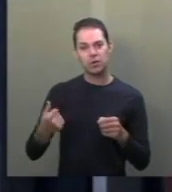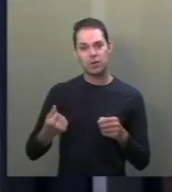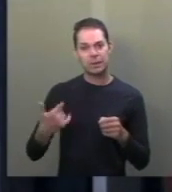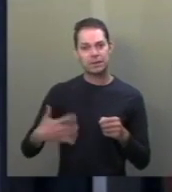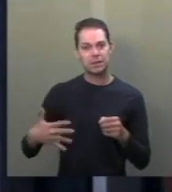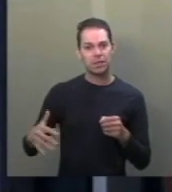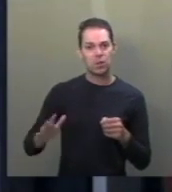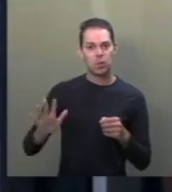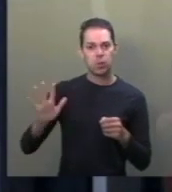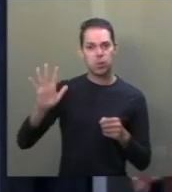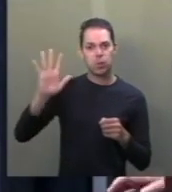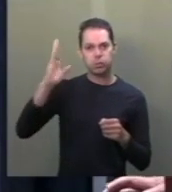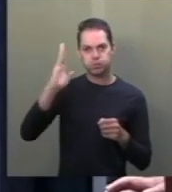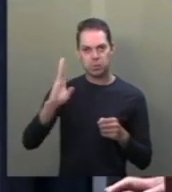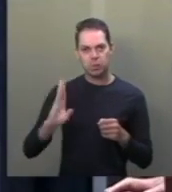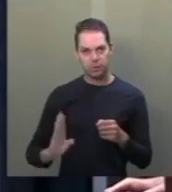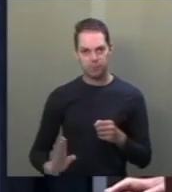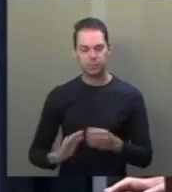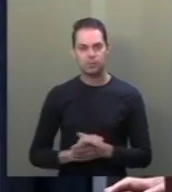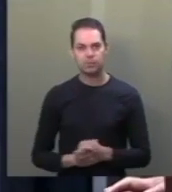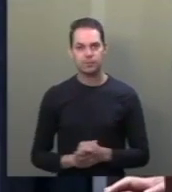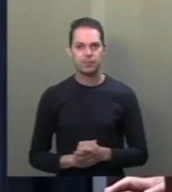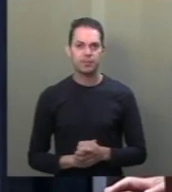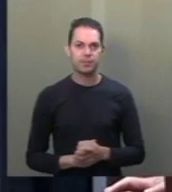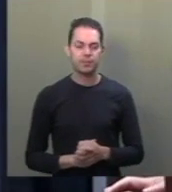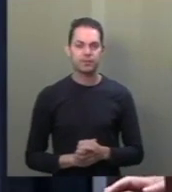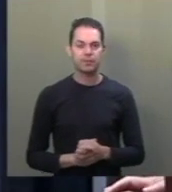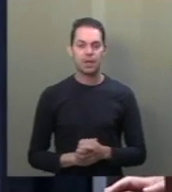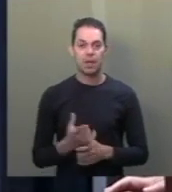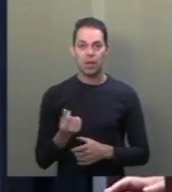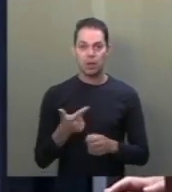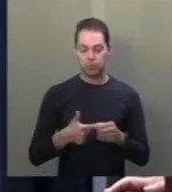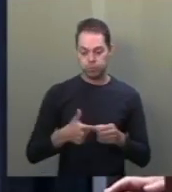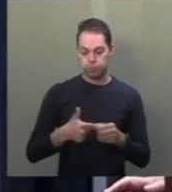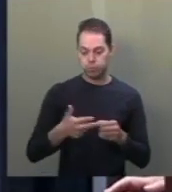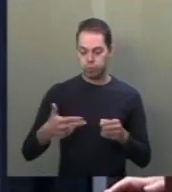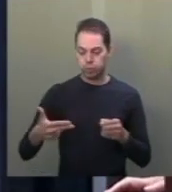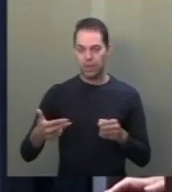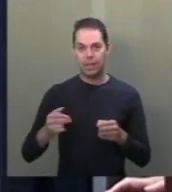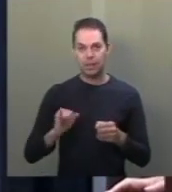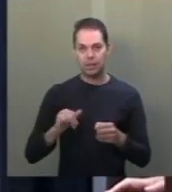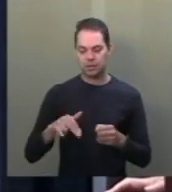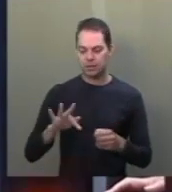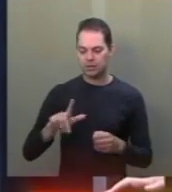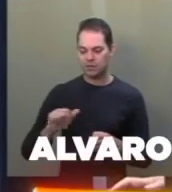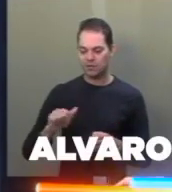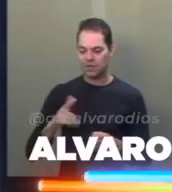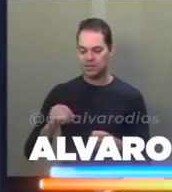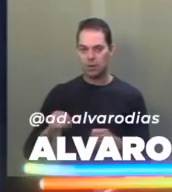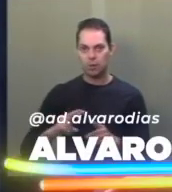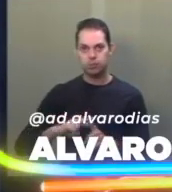que certamente são impulsionadores da inflação que começa a